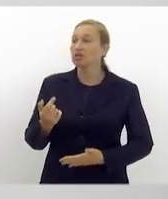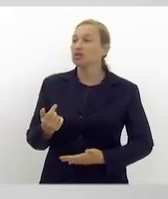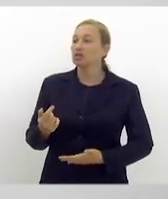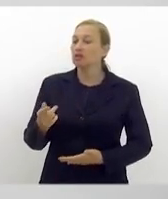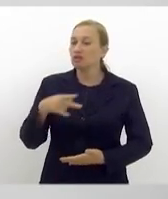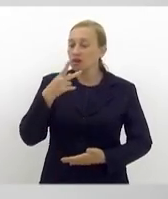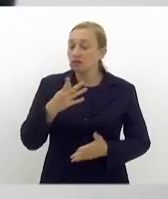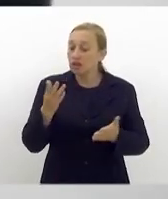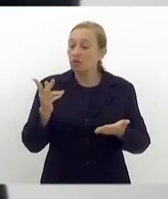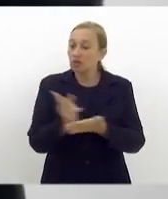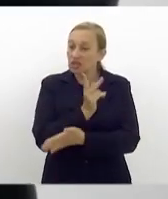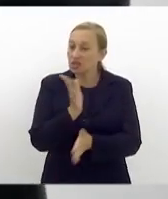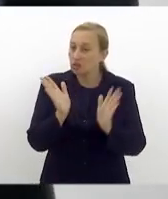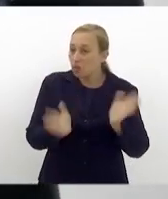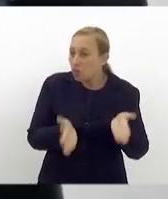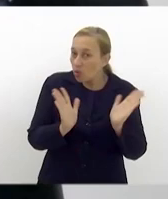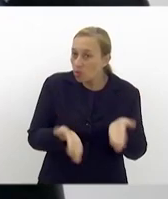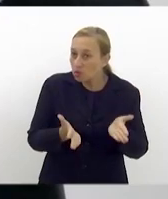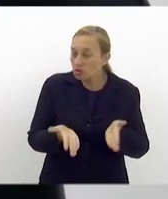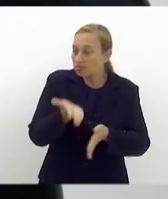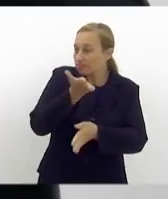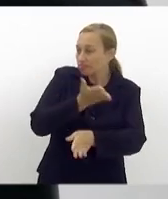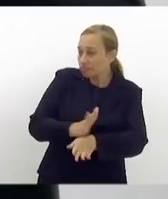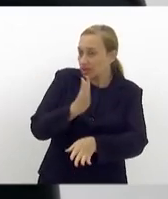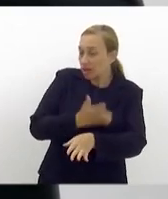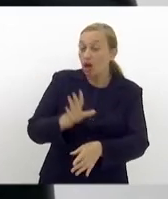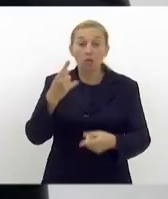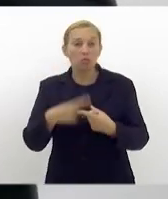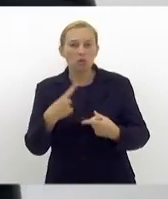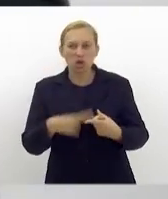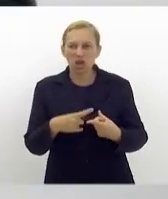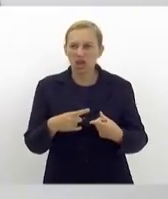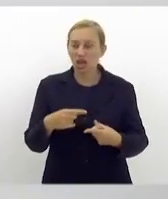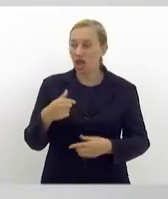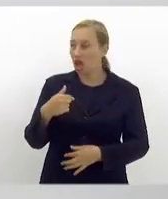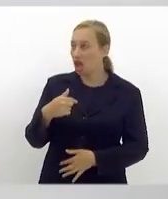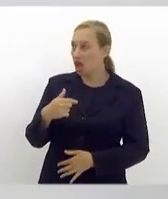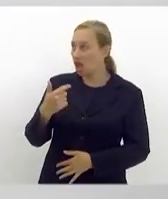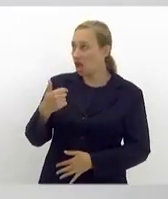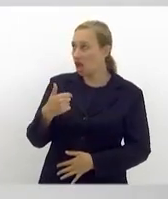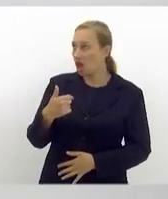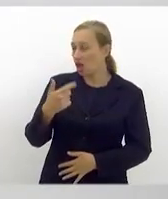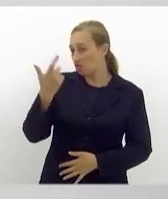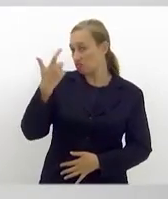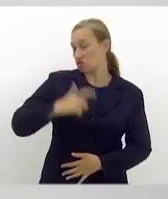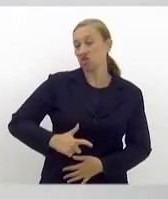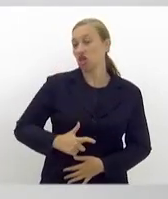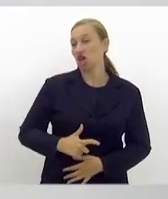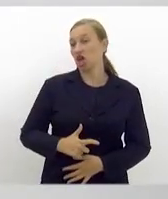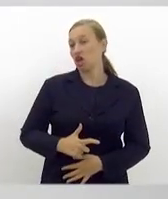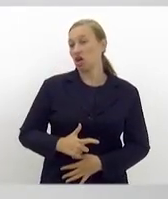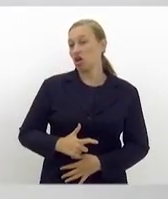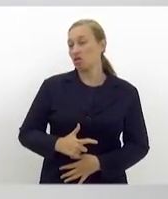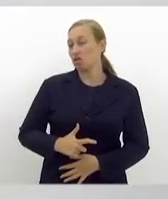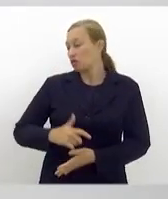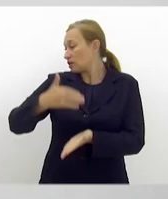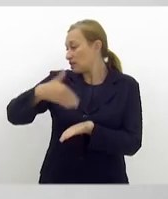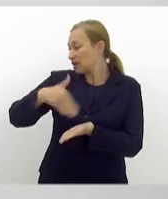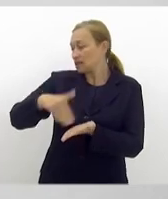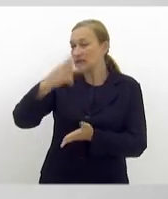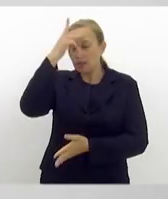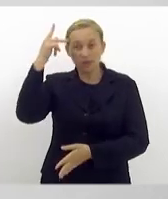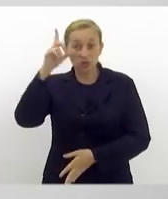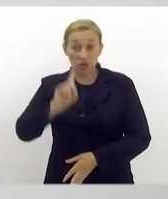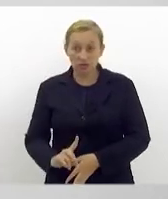acontecendo hoje seja praticado. Porque não adianta eu ser um secretário da pessoa com